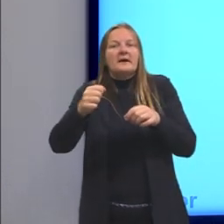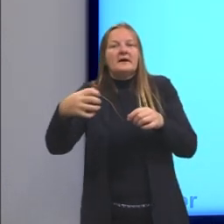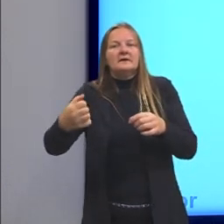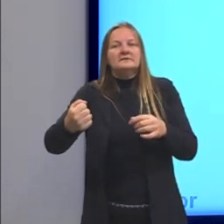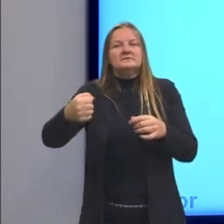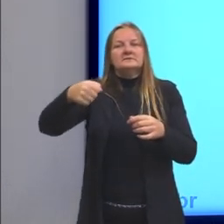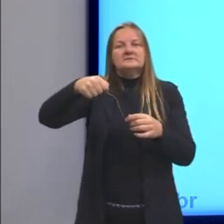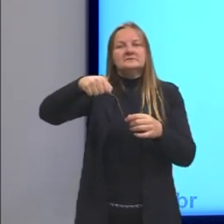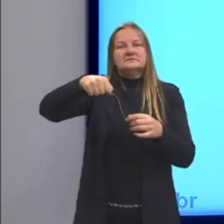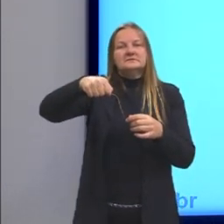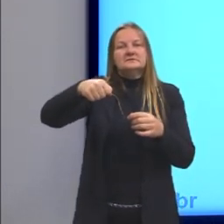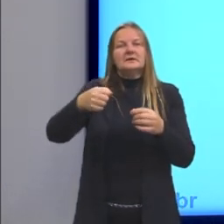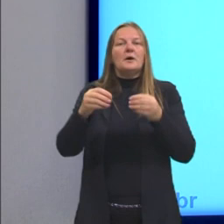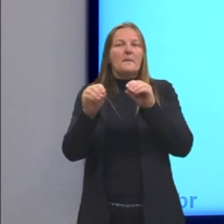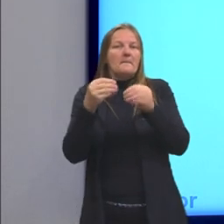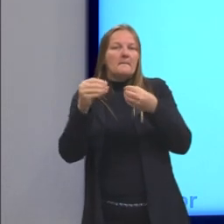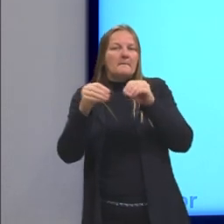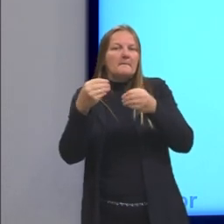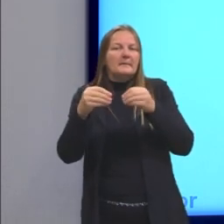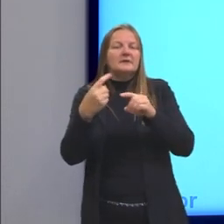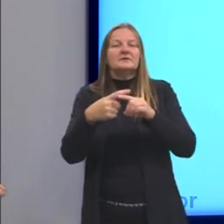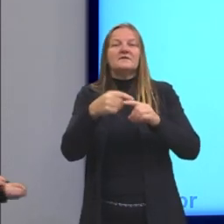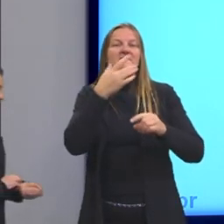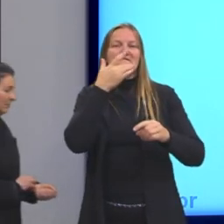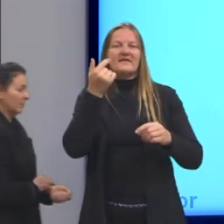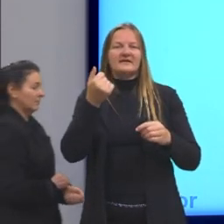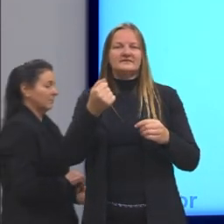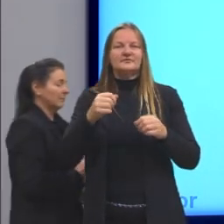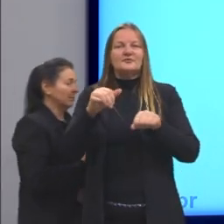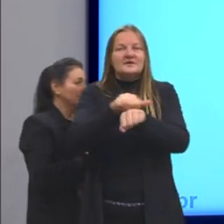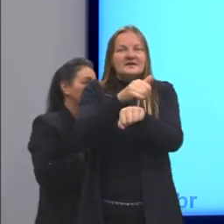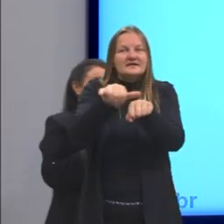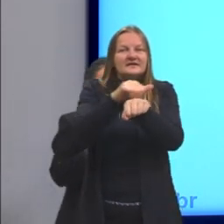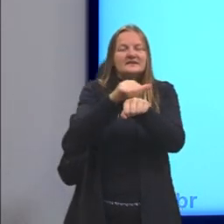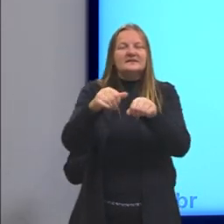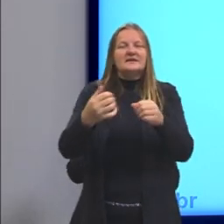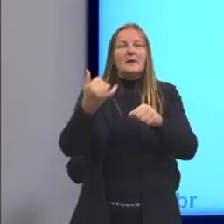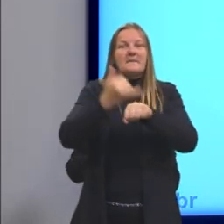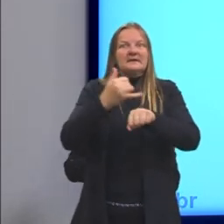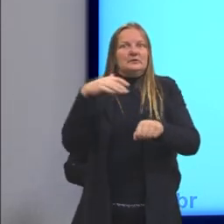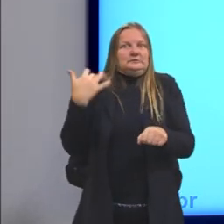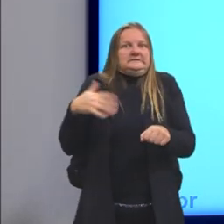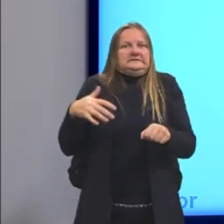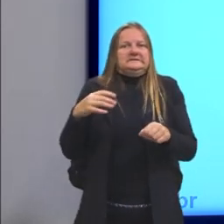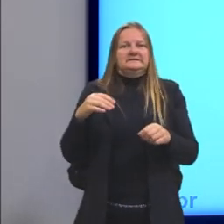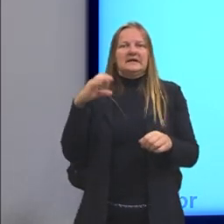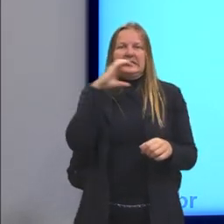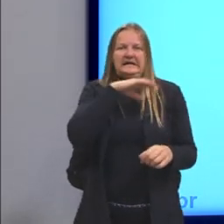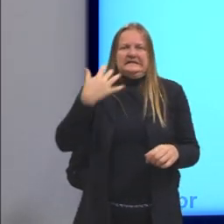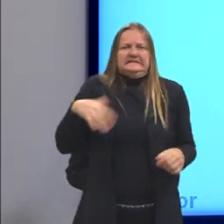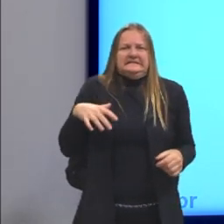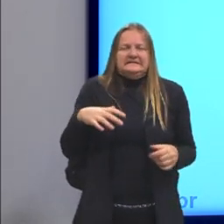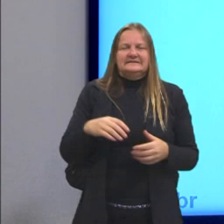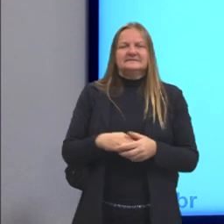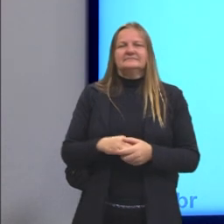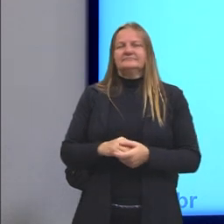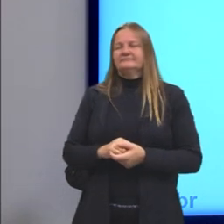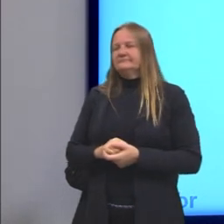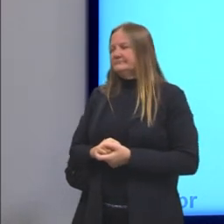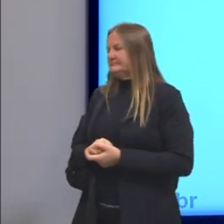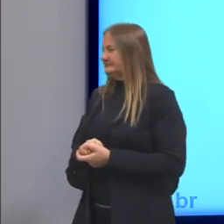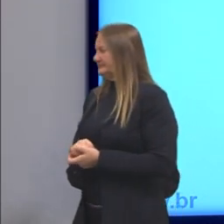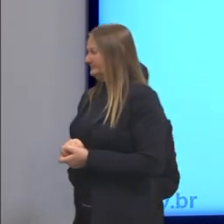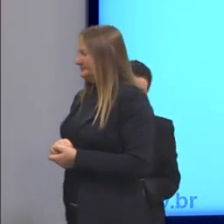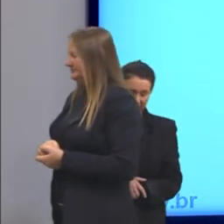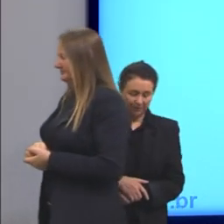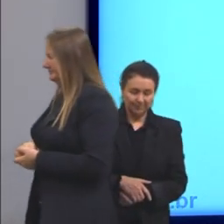ele tem, novamente, um plástico aqui para a gente pegar. Porque, se fosse de metal, a não ia conseguir pegar. Não ia ter como. A gente ia queimar a mão.